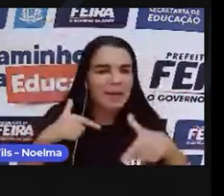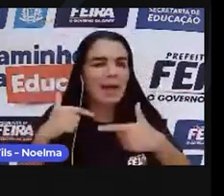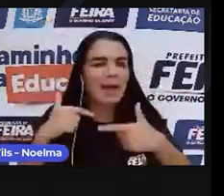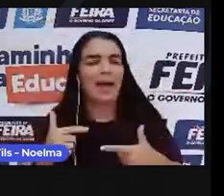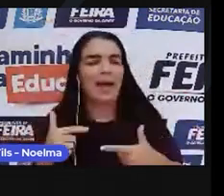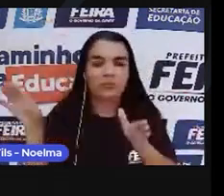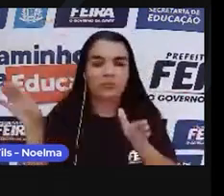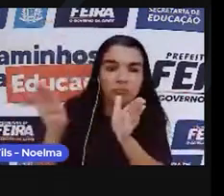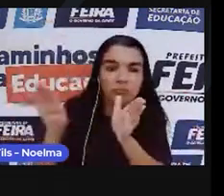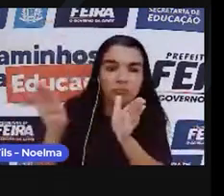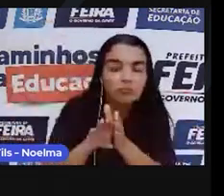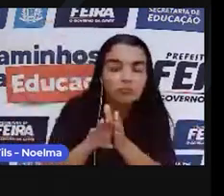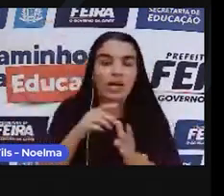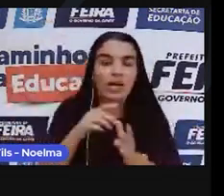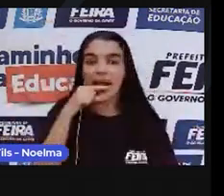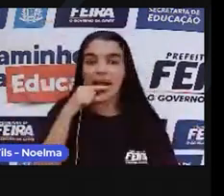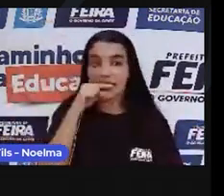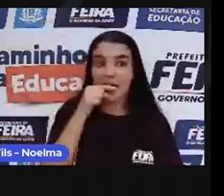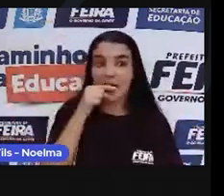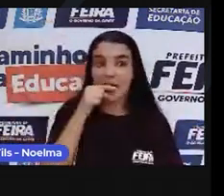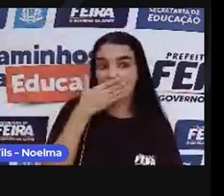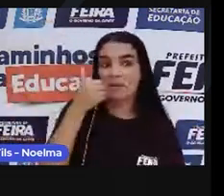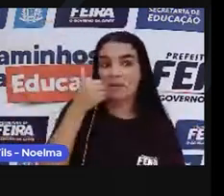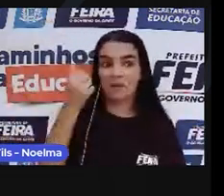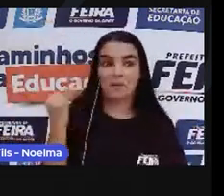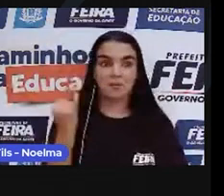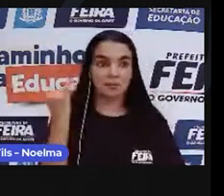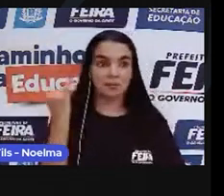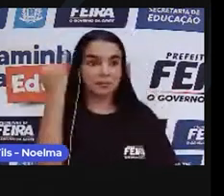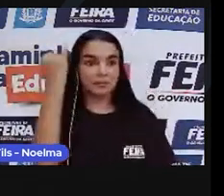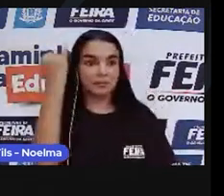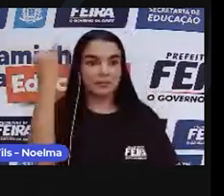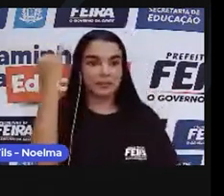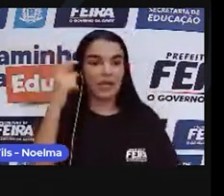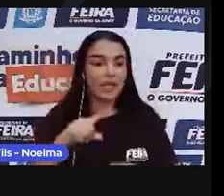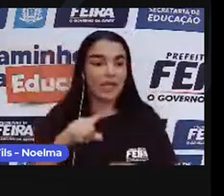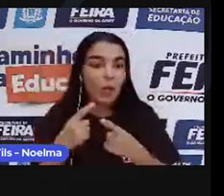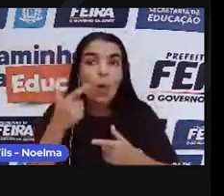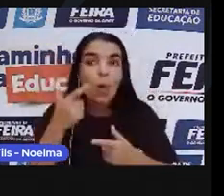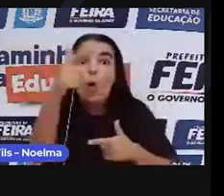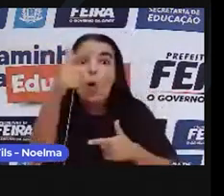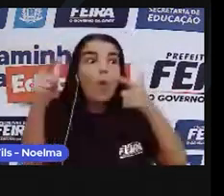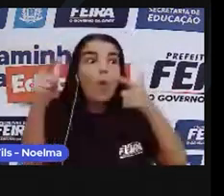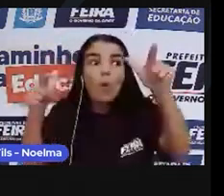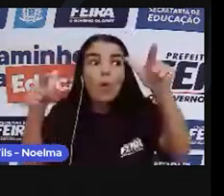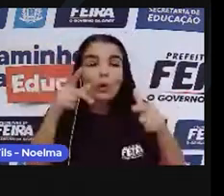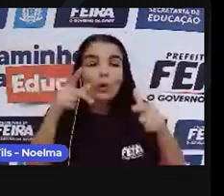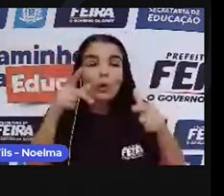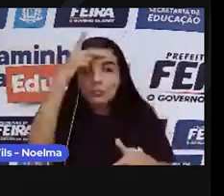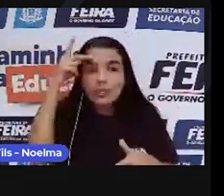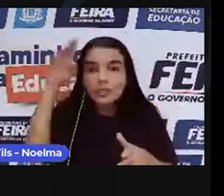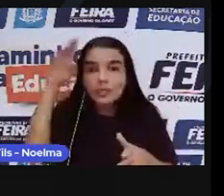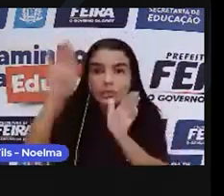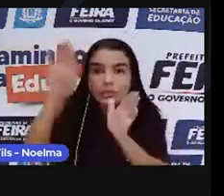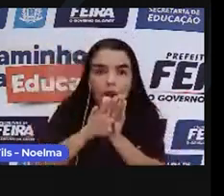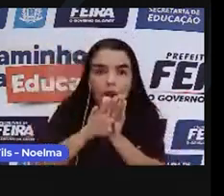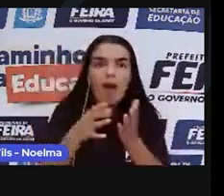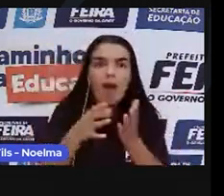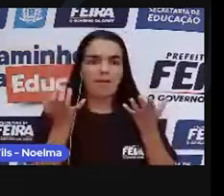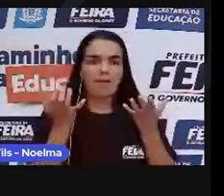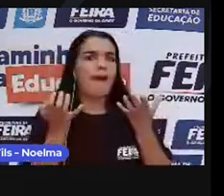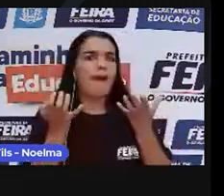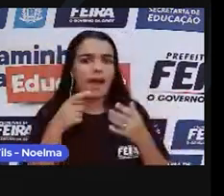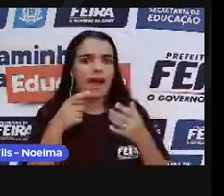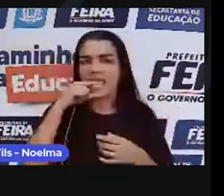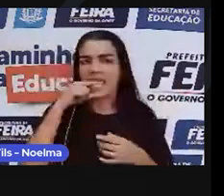território e a possibilidade de atrair investidores e render lucro para a coroa portuguesa. Muitas cidades